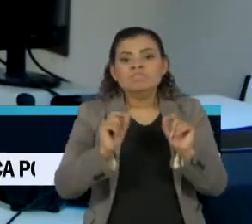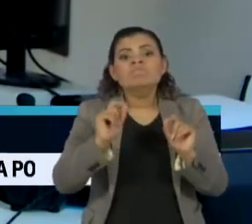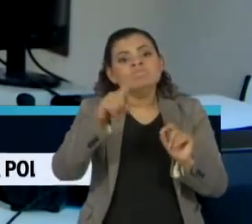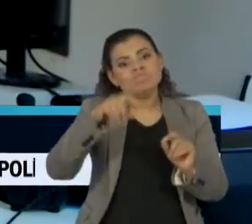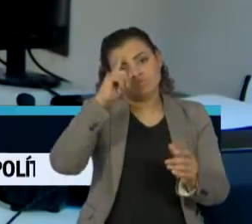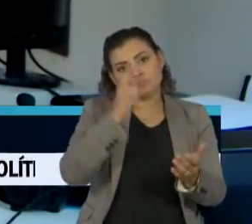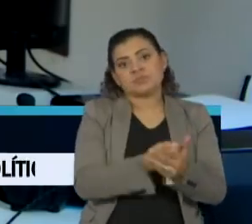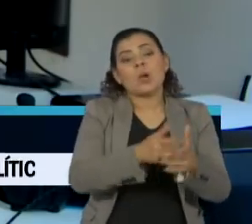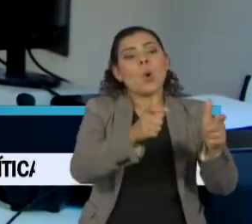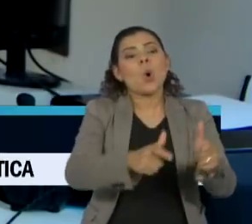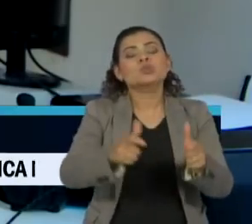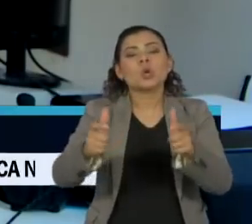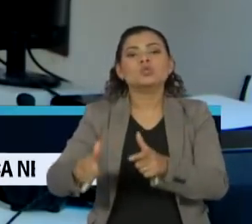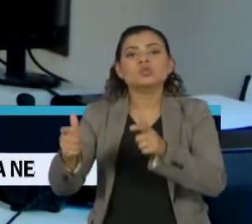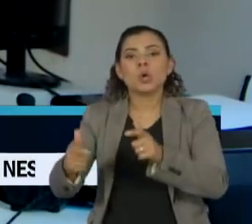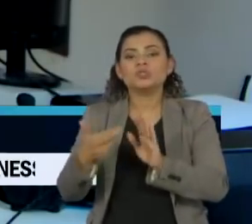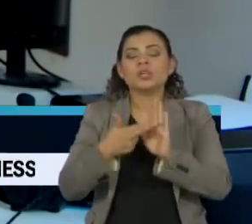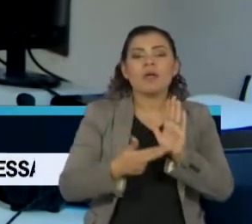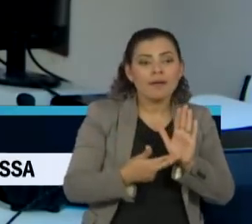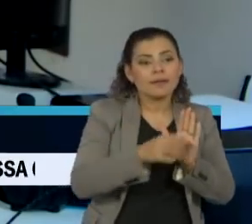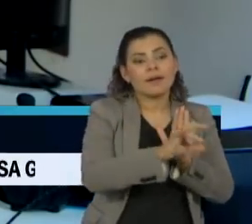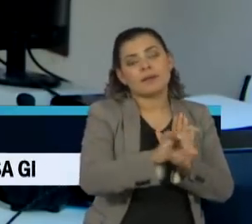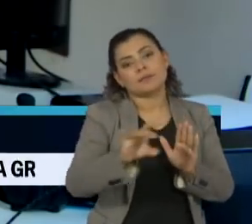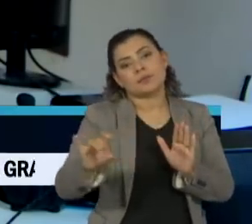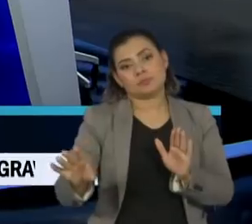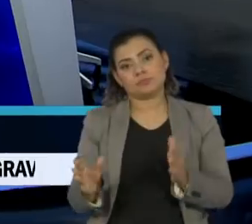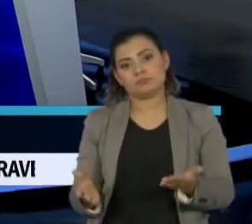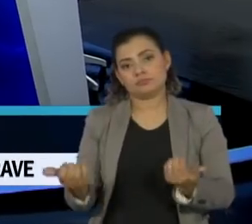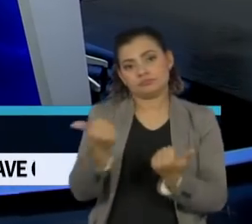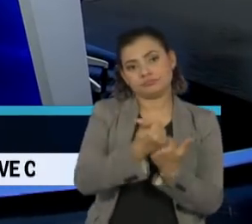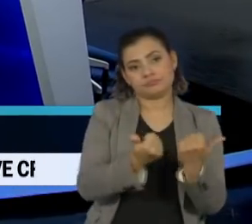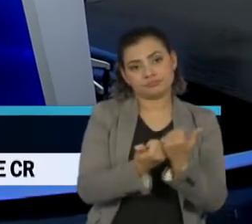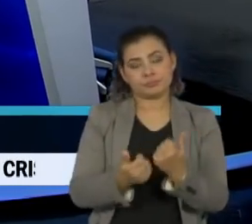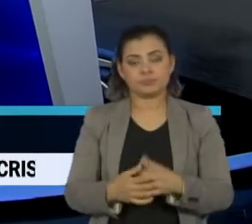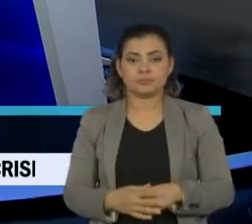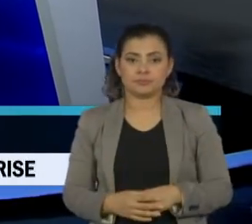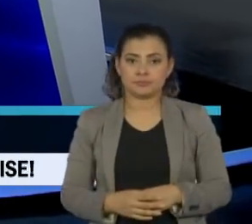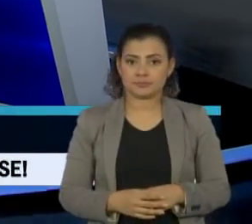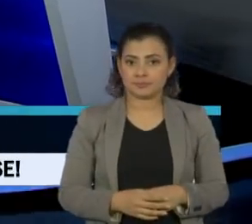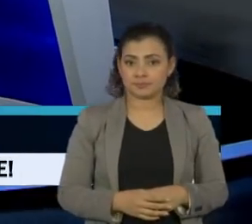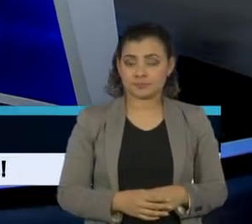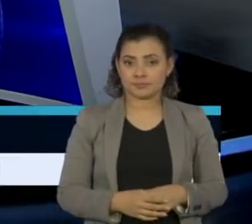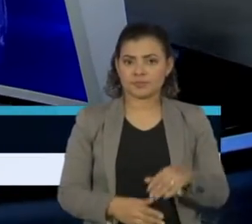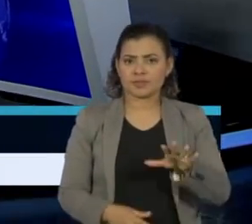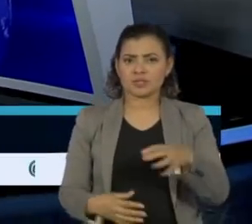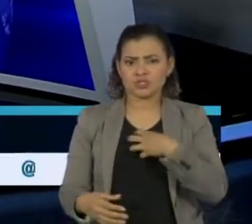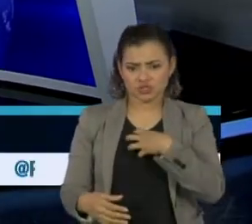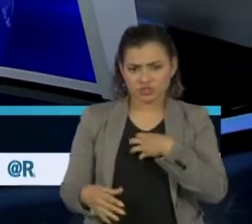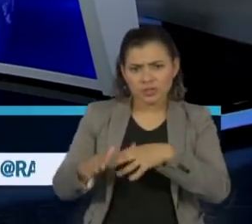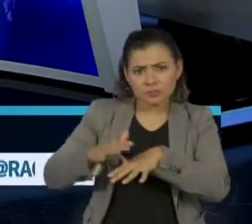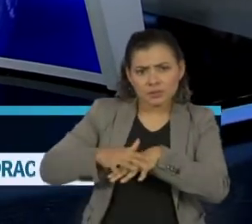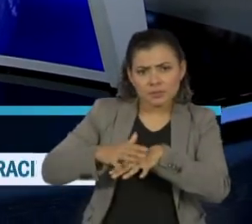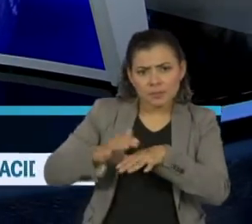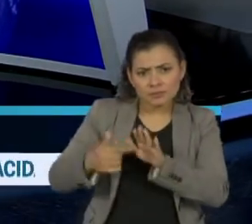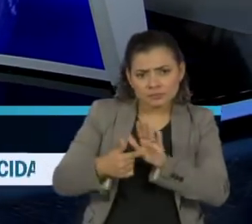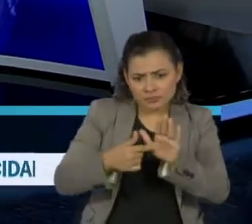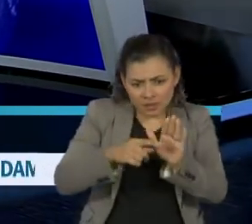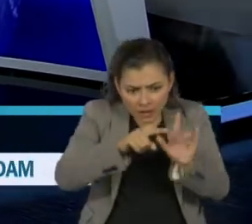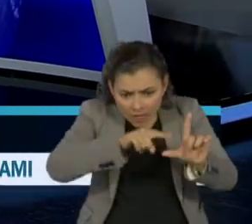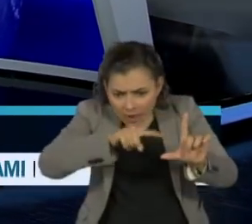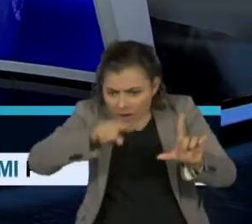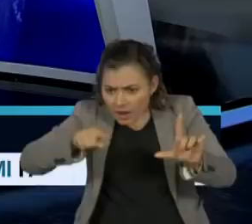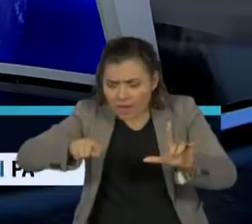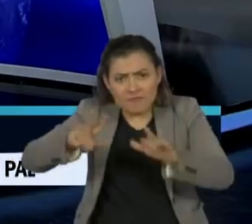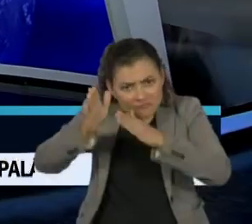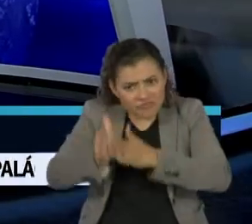alternância no espaço, fazendo com que as cidades alternem entre si. Os modelos matemáticos têm antecipado de forma